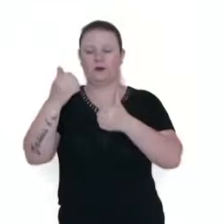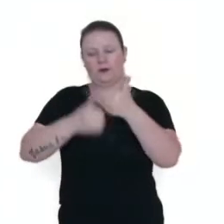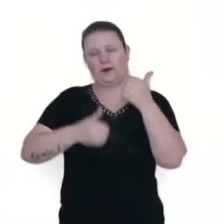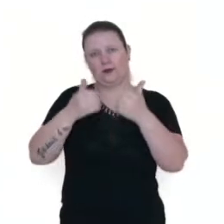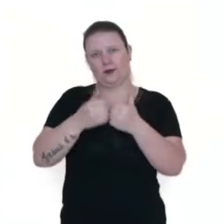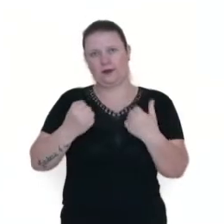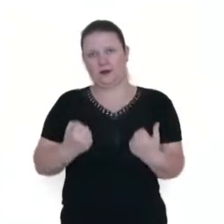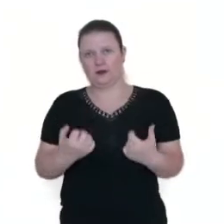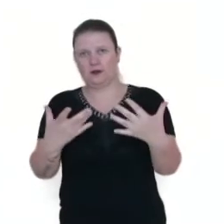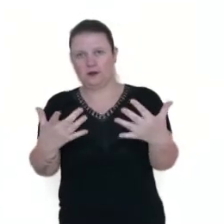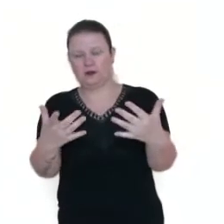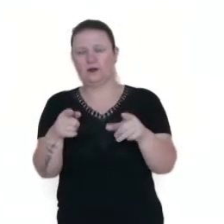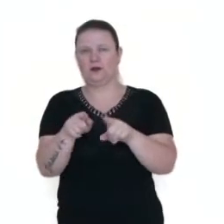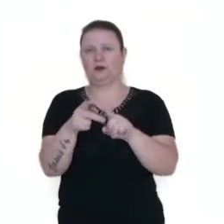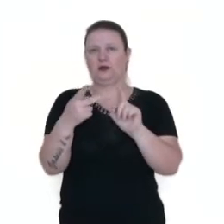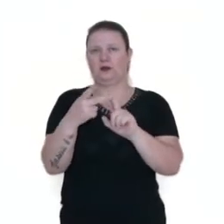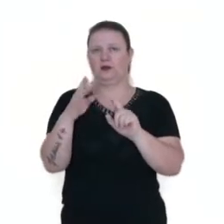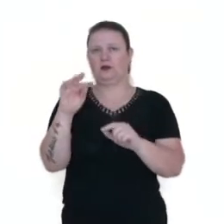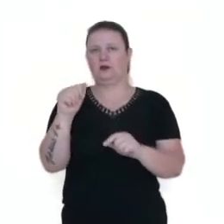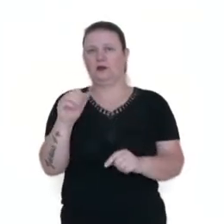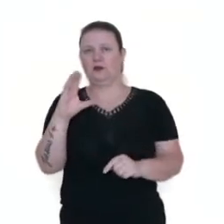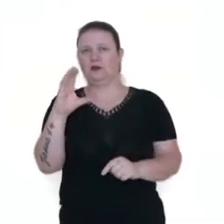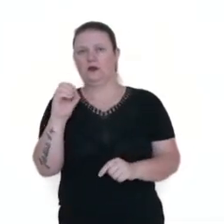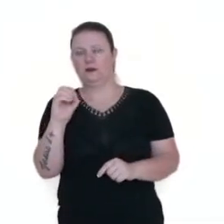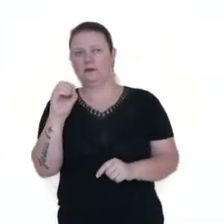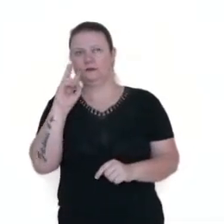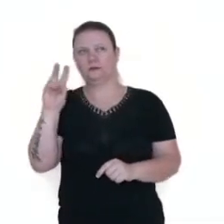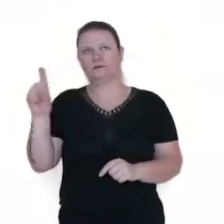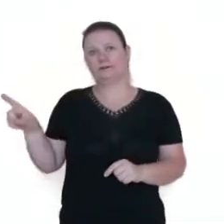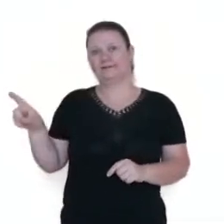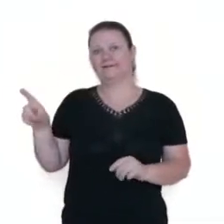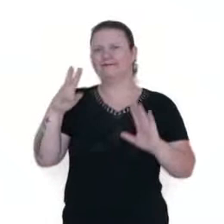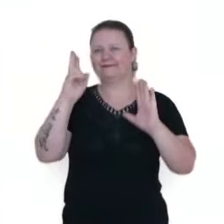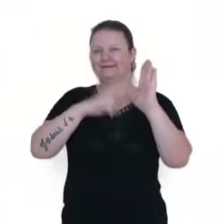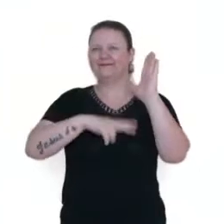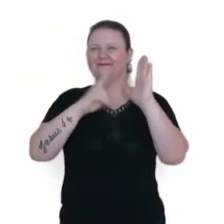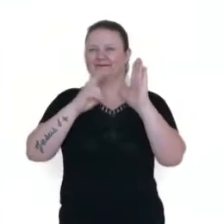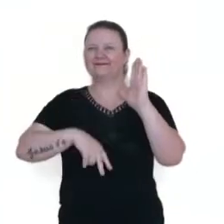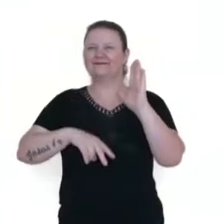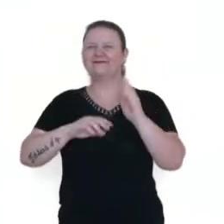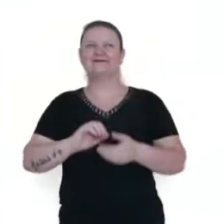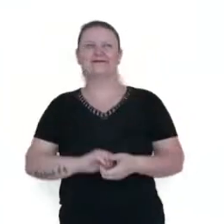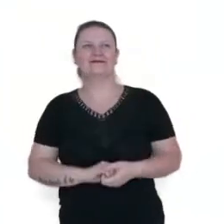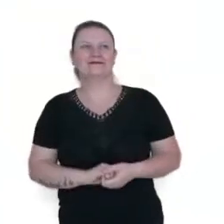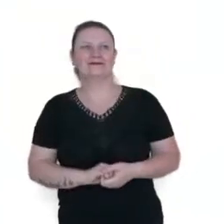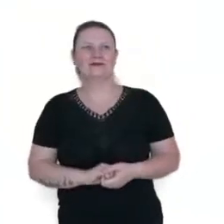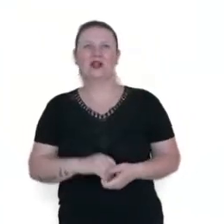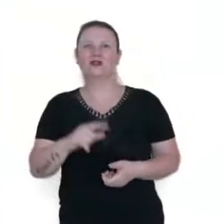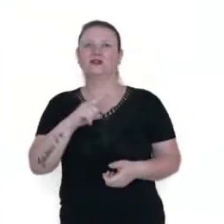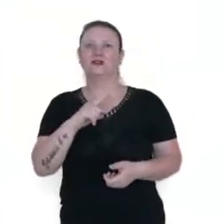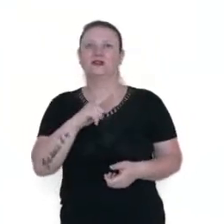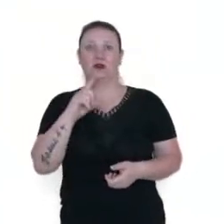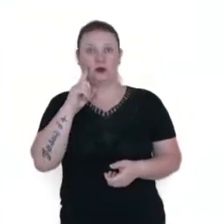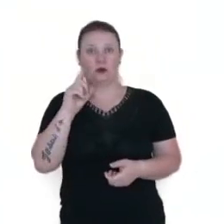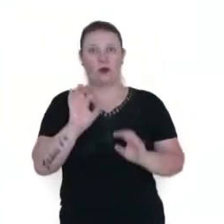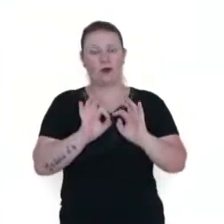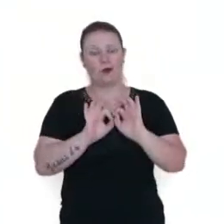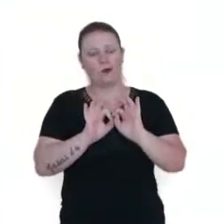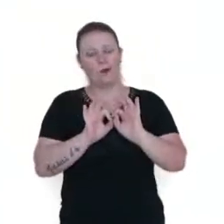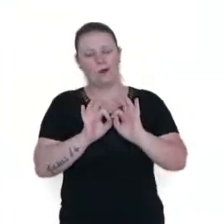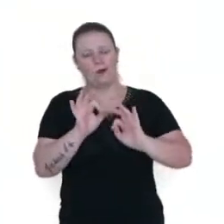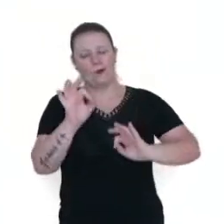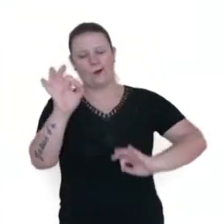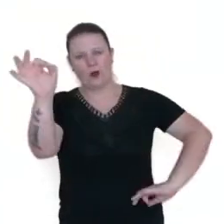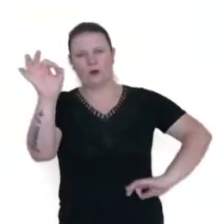de campo e taco? Modalidades que se caracterizam por rebater a bola lançada pelo adversário o mais longe possível, para